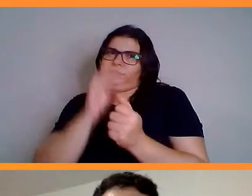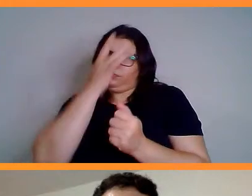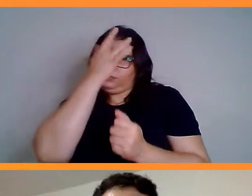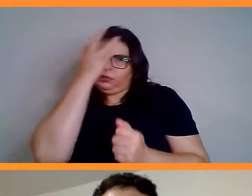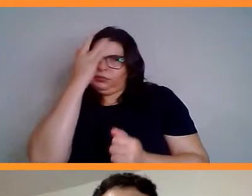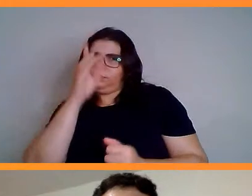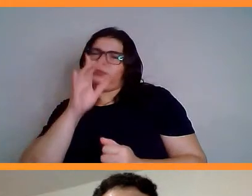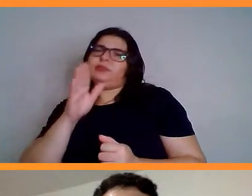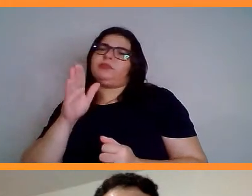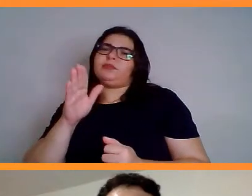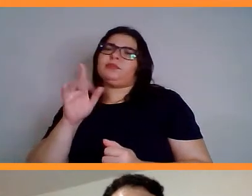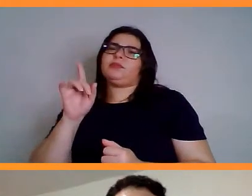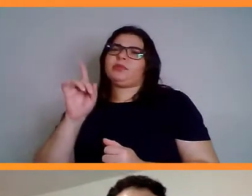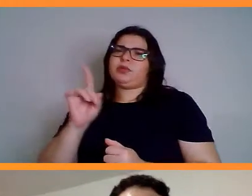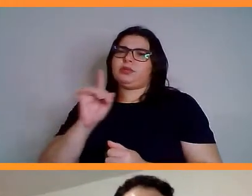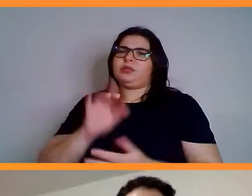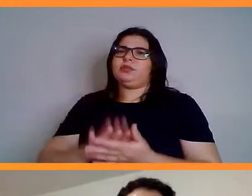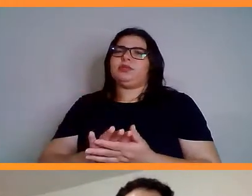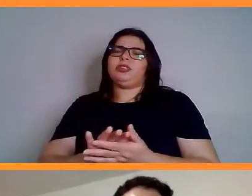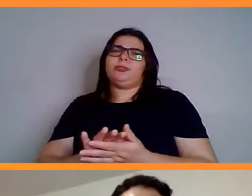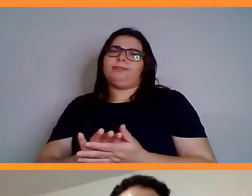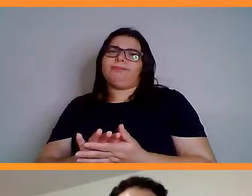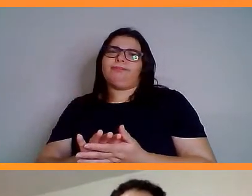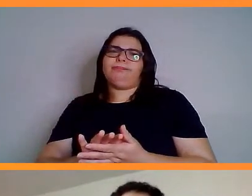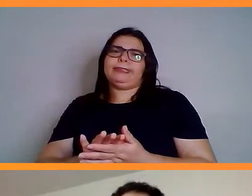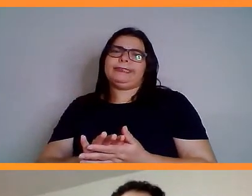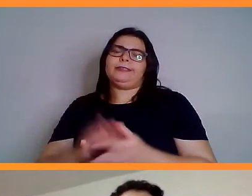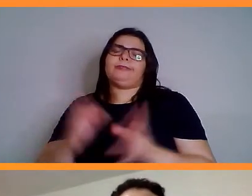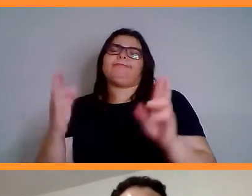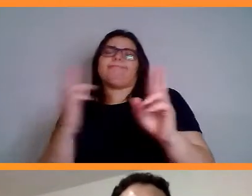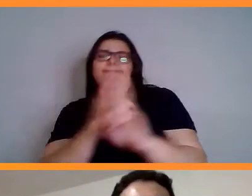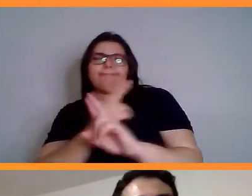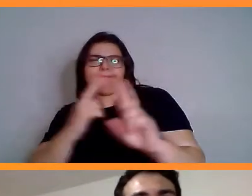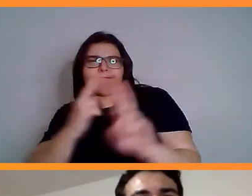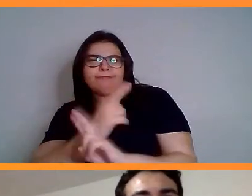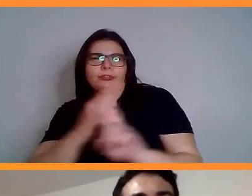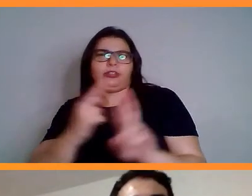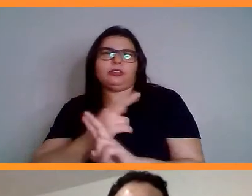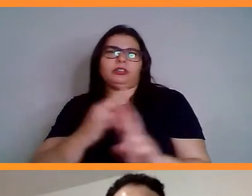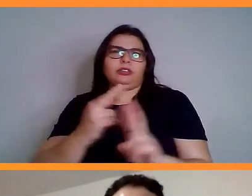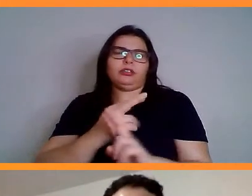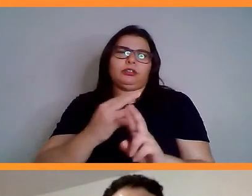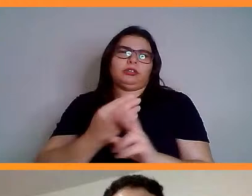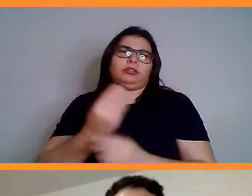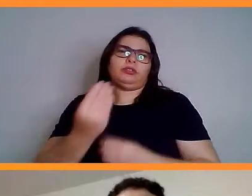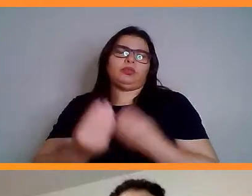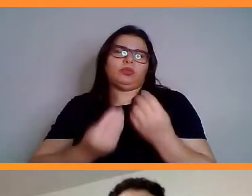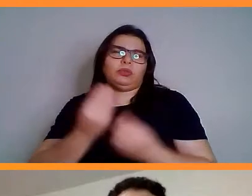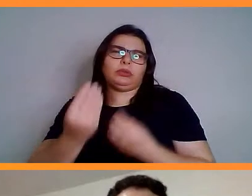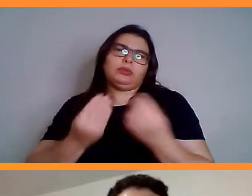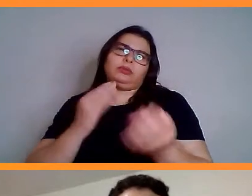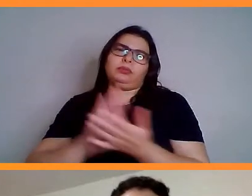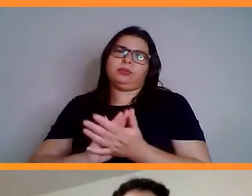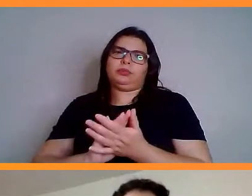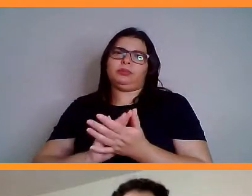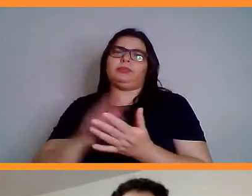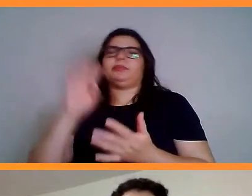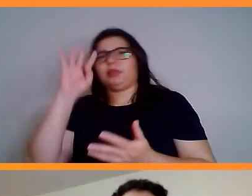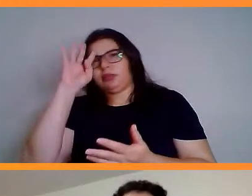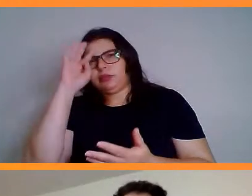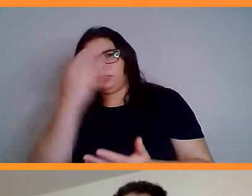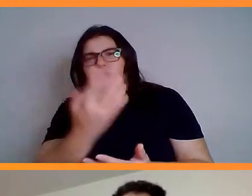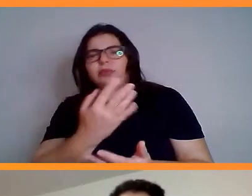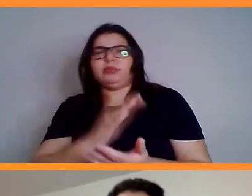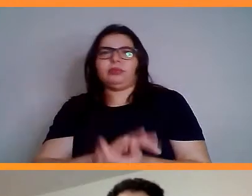ele está mais relacionado à contracepção, né, justamente para